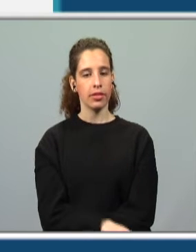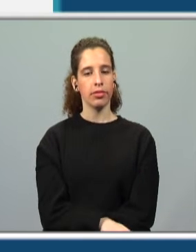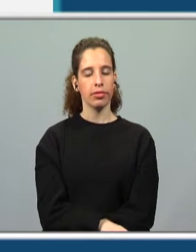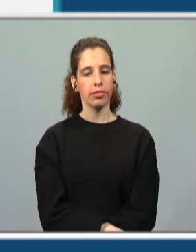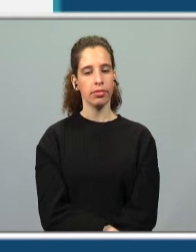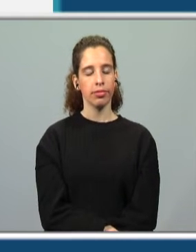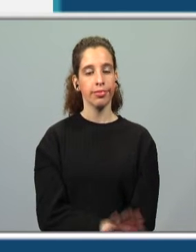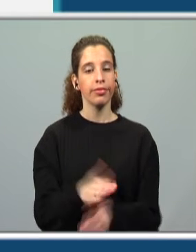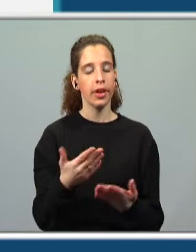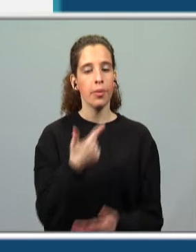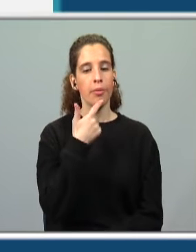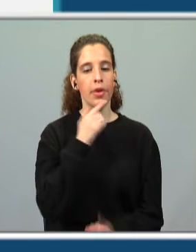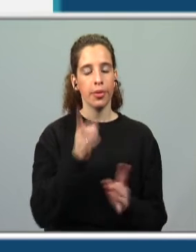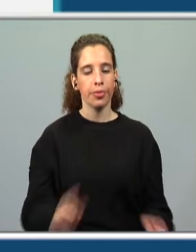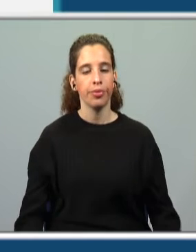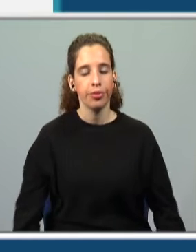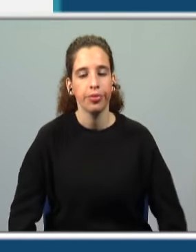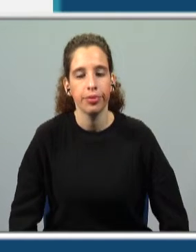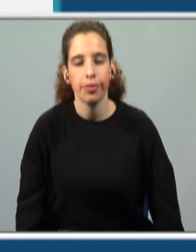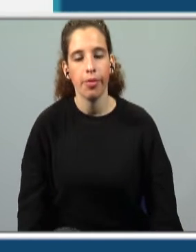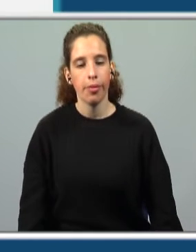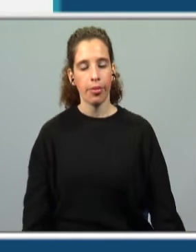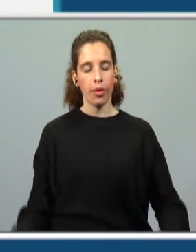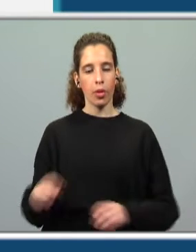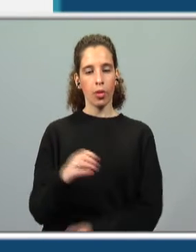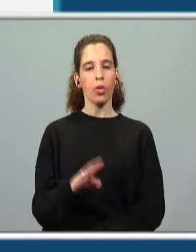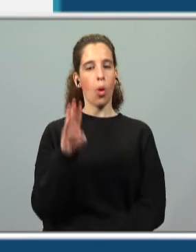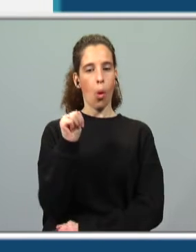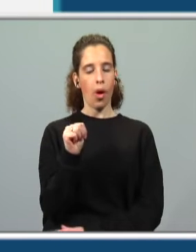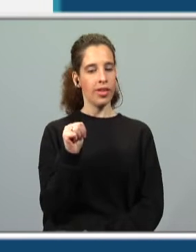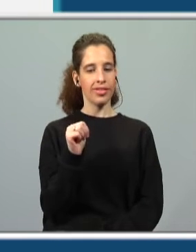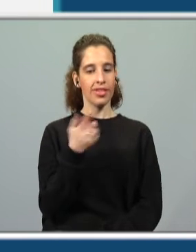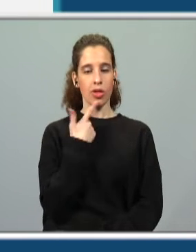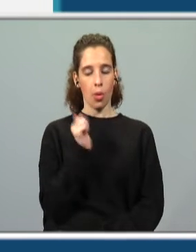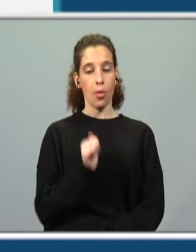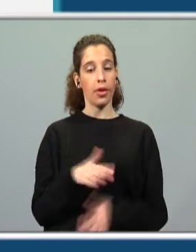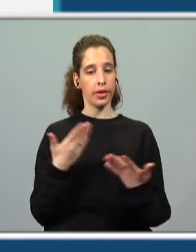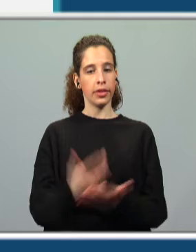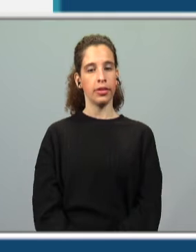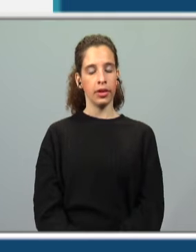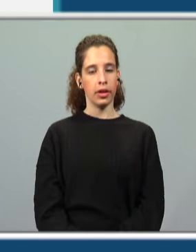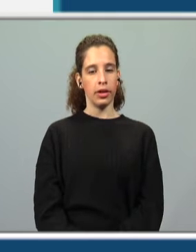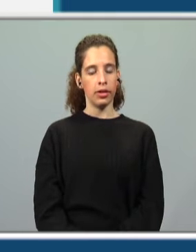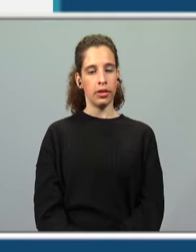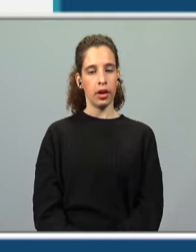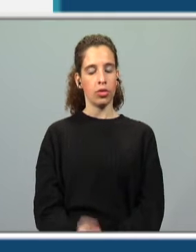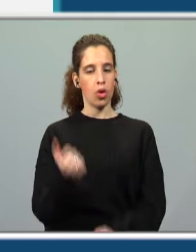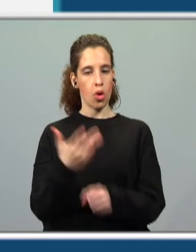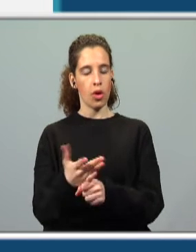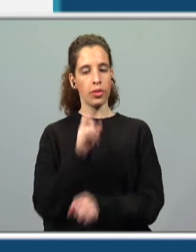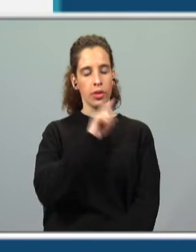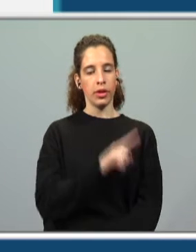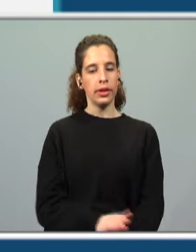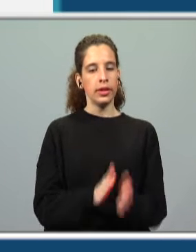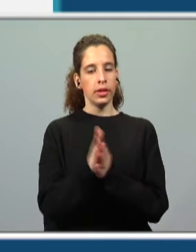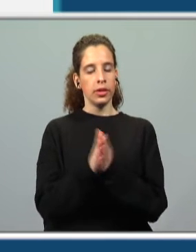imediatamente, o que é que nós percebemos? Que o S não vai ser, não é? Então, nesse caso, só nos sobra a outra opção, que é